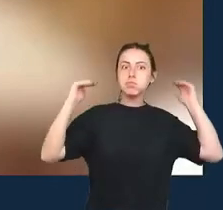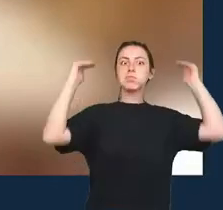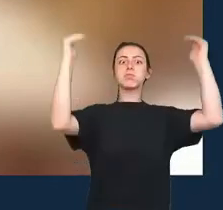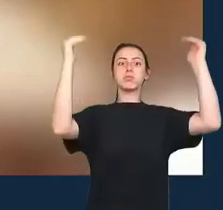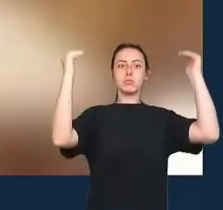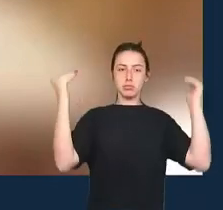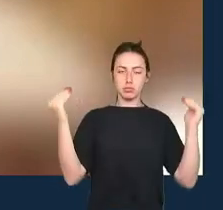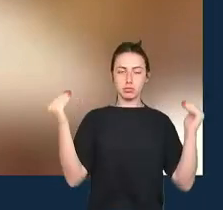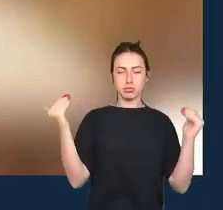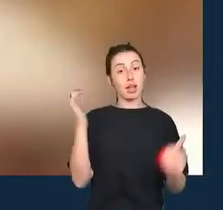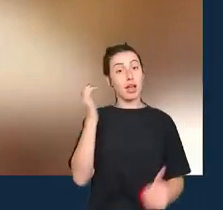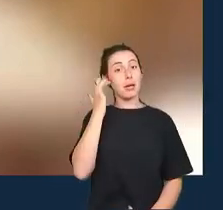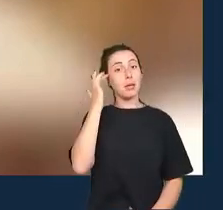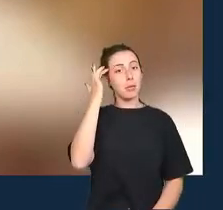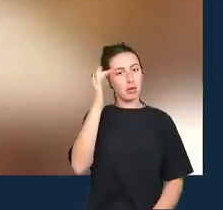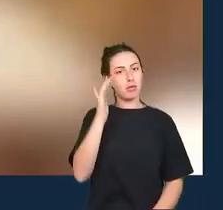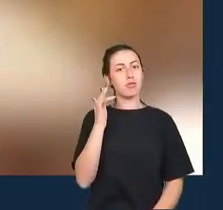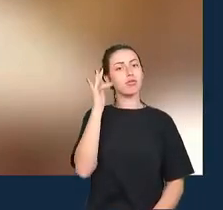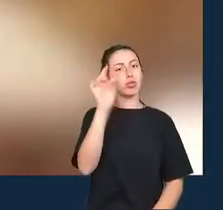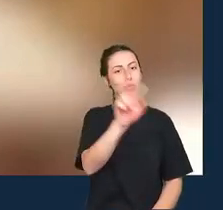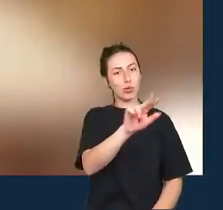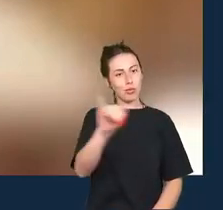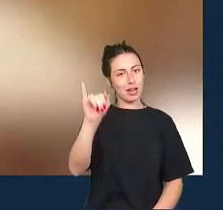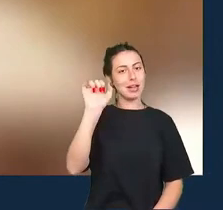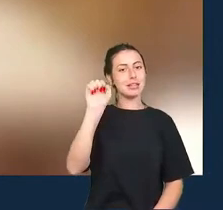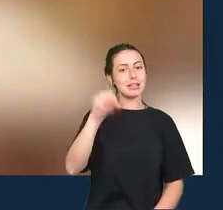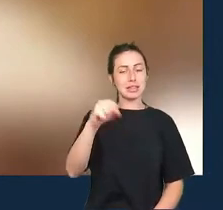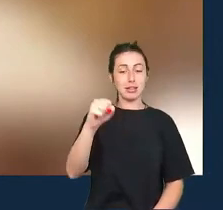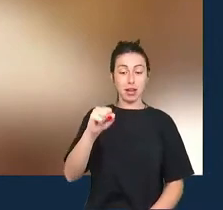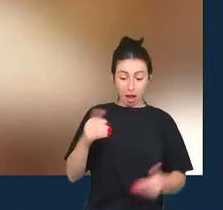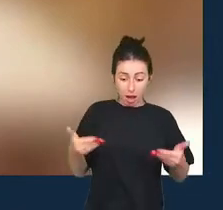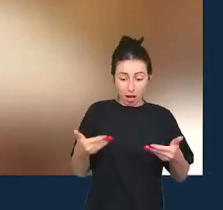vai vir é tipo assim